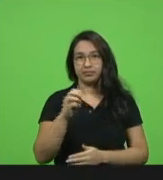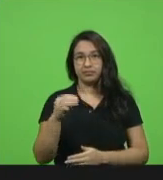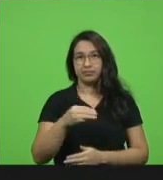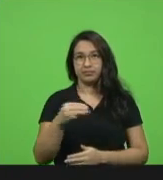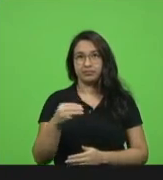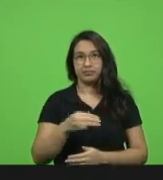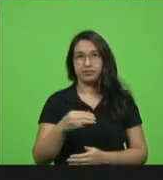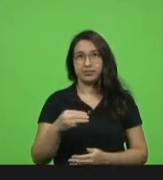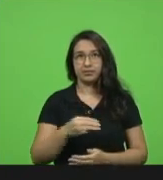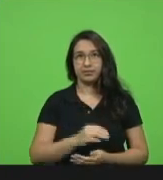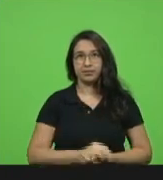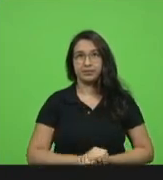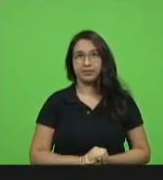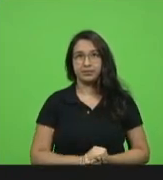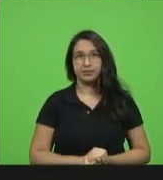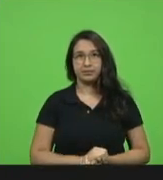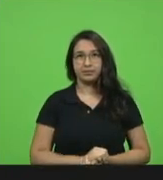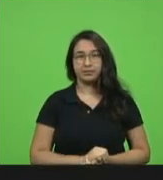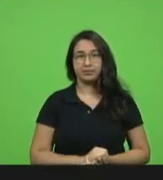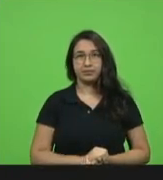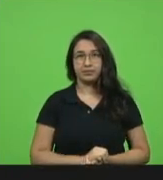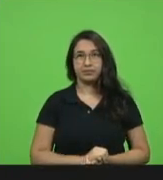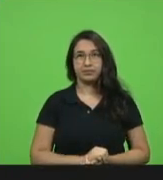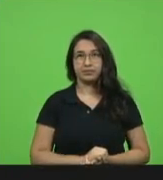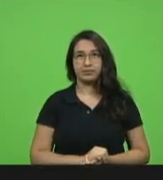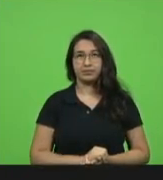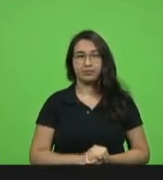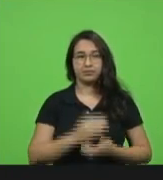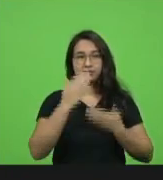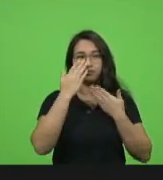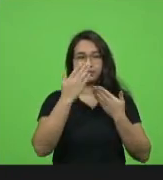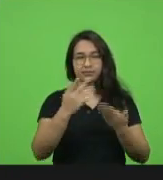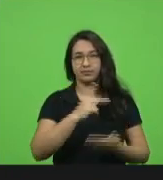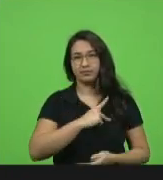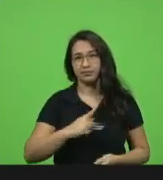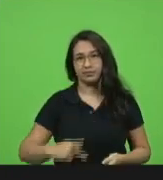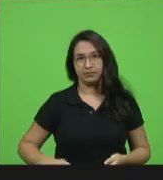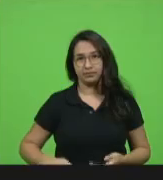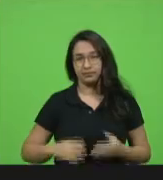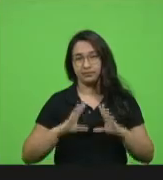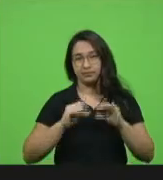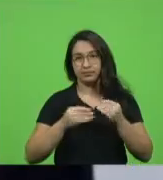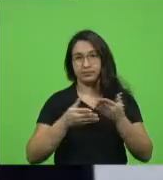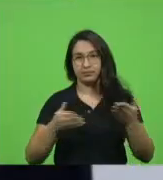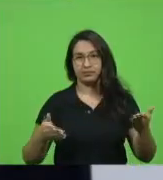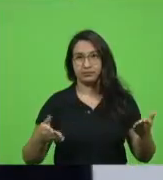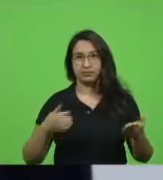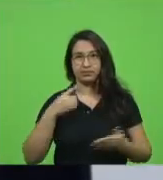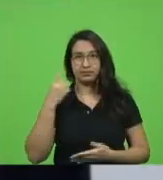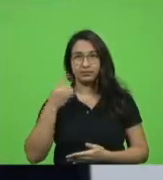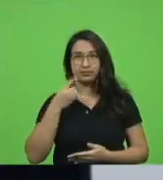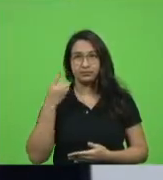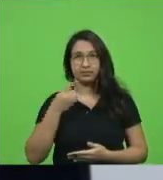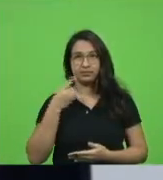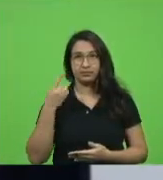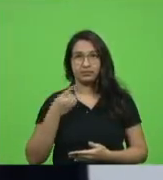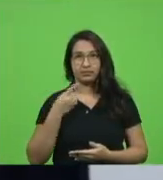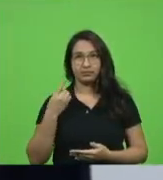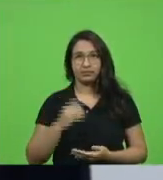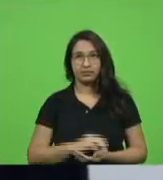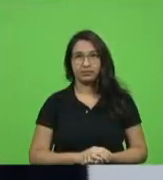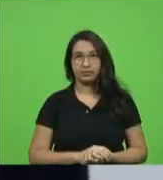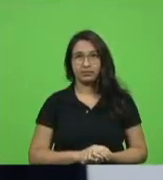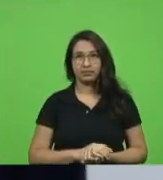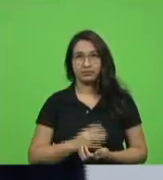obrigado senhor presidente senhores deputados acho que já